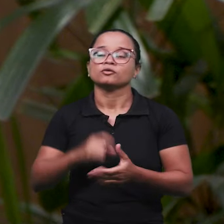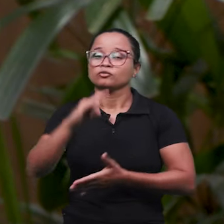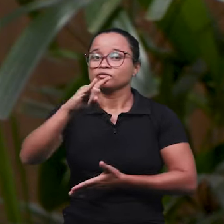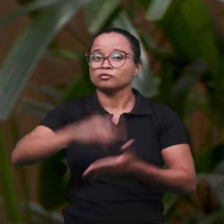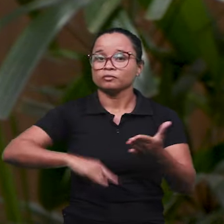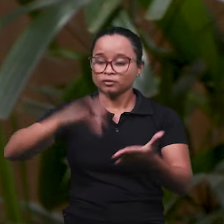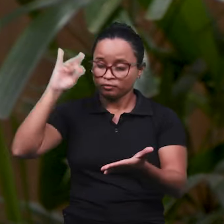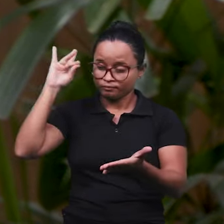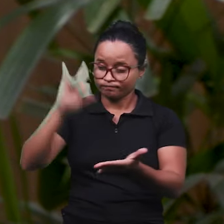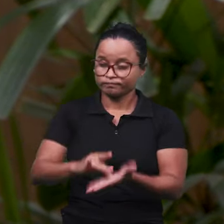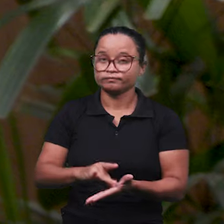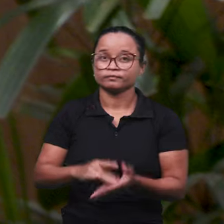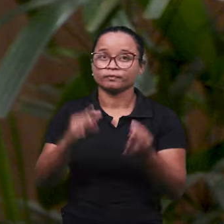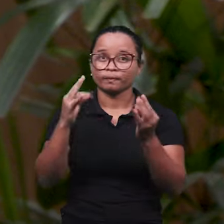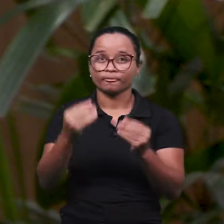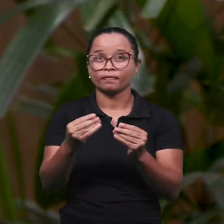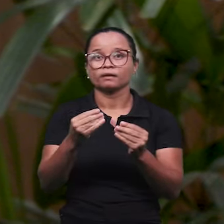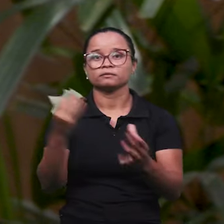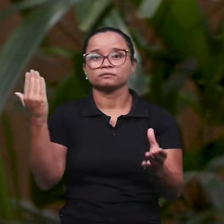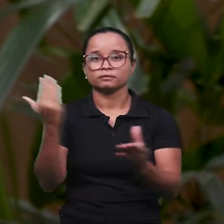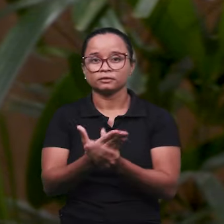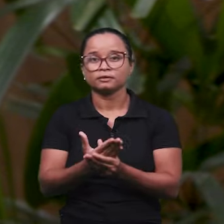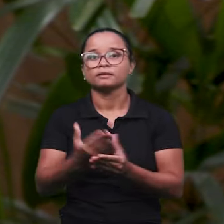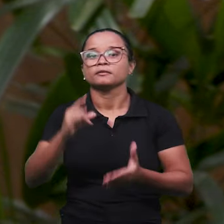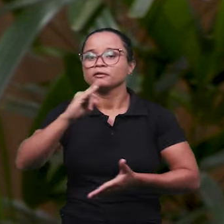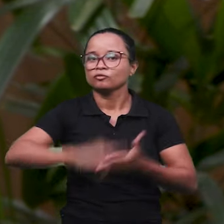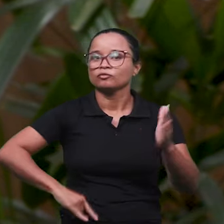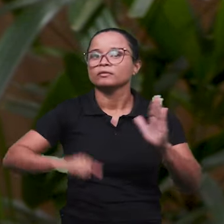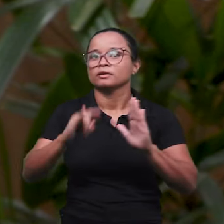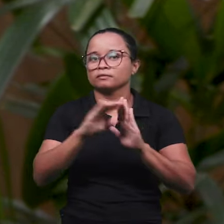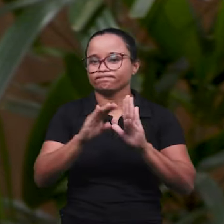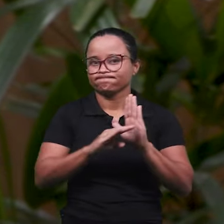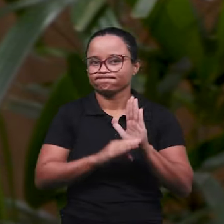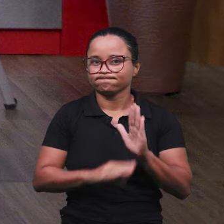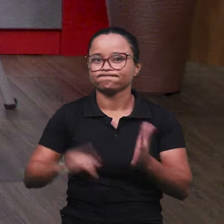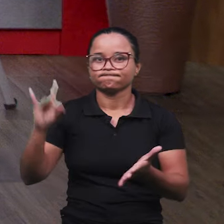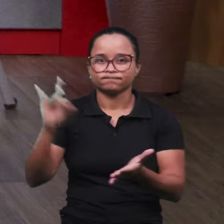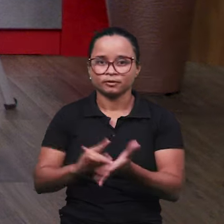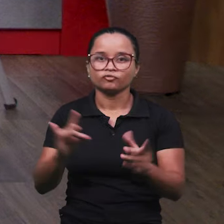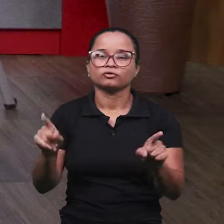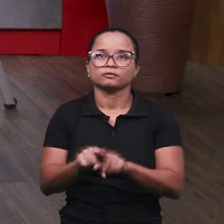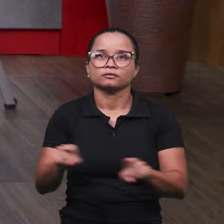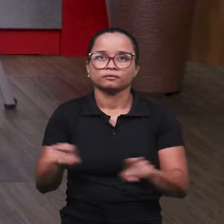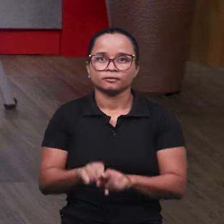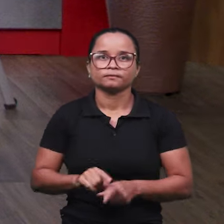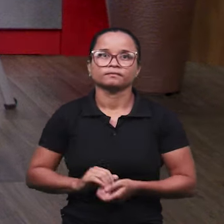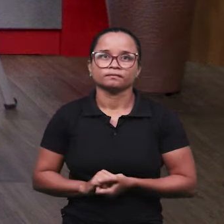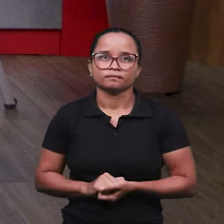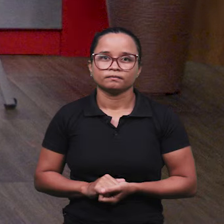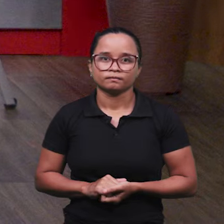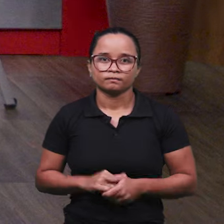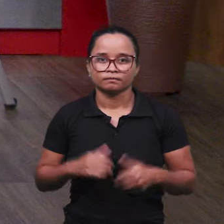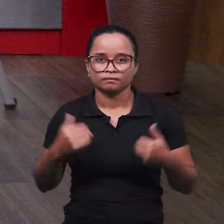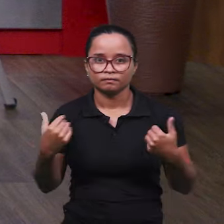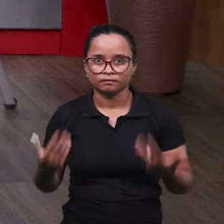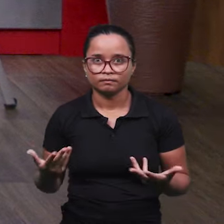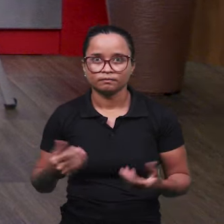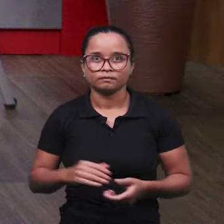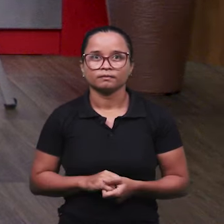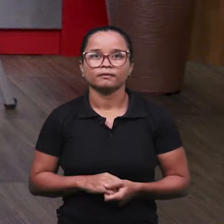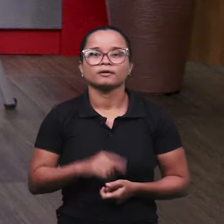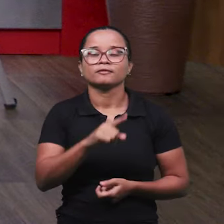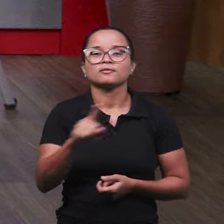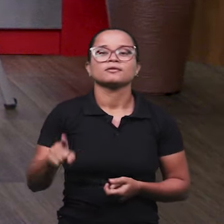original. Embora a documentação já está toda no processo, mas tem que levar a original também. Isso, claro. Para ter êxito. Dr. Wenzel, as suas